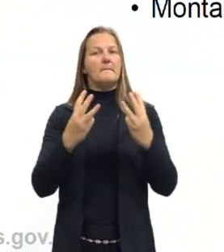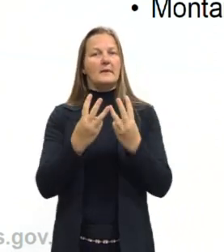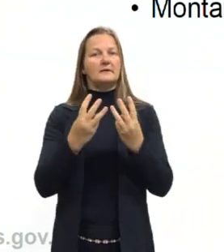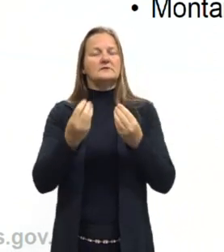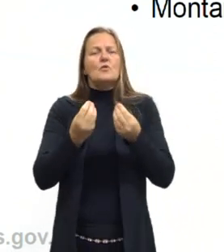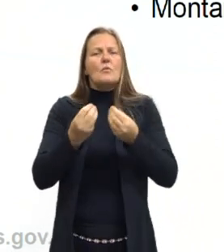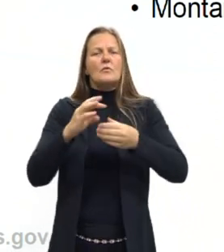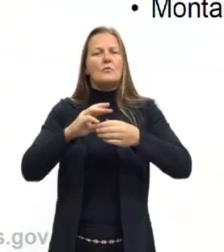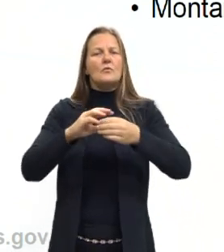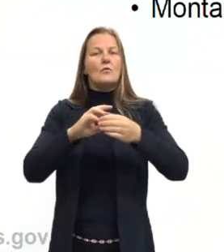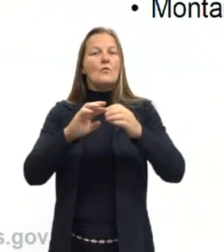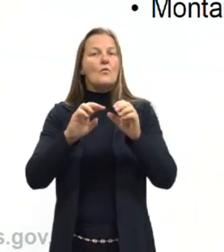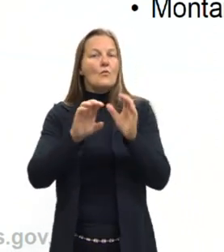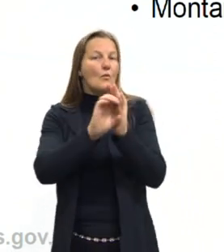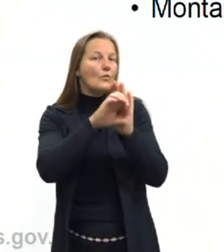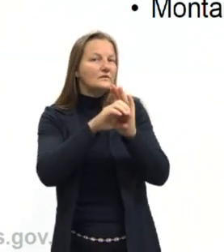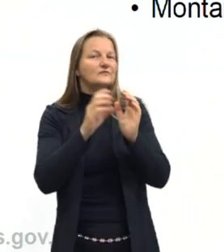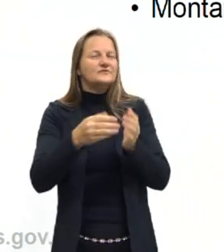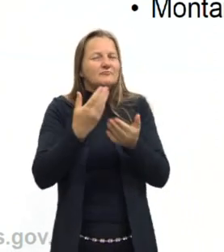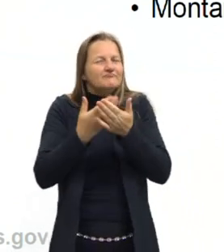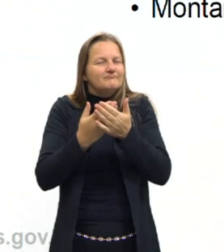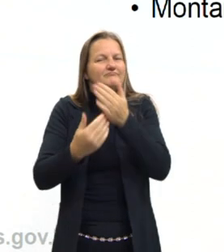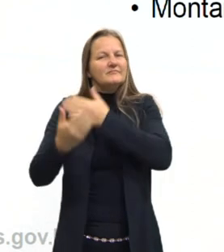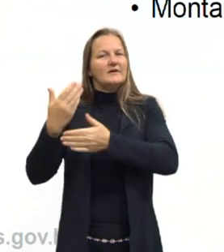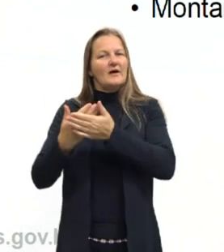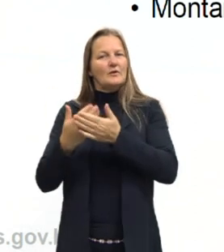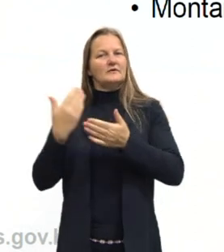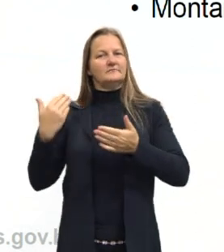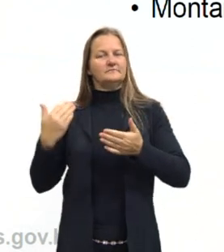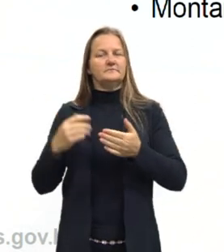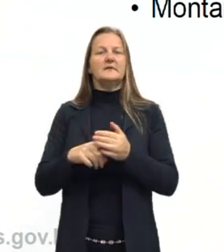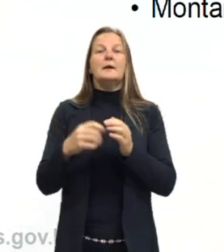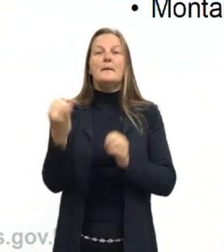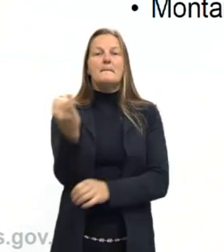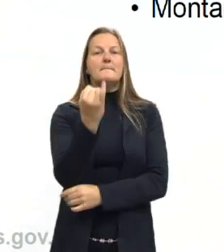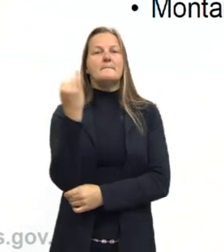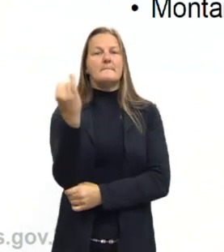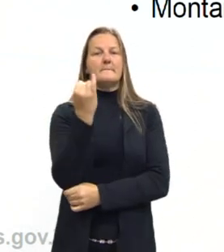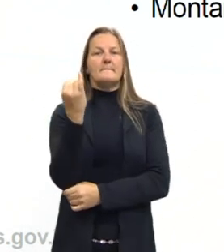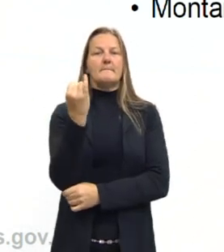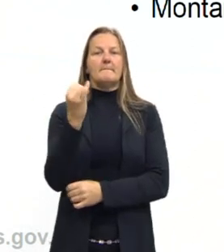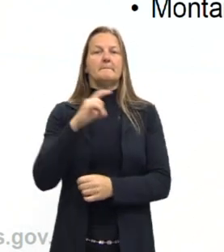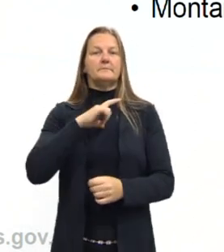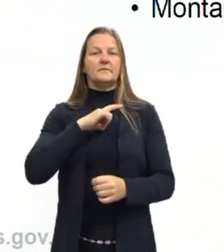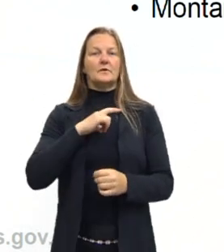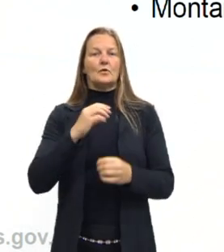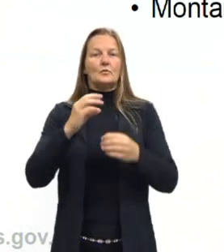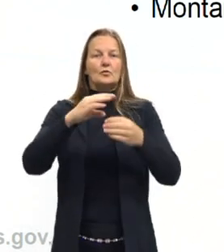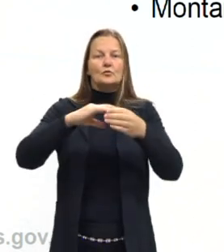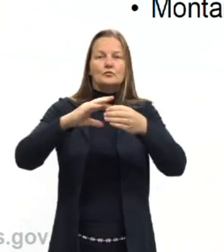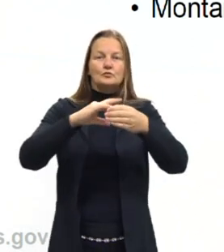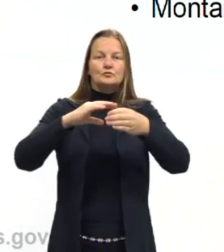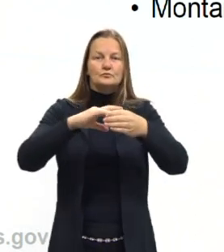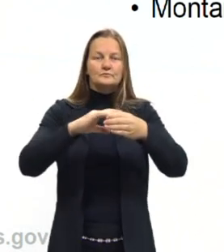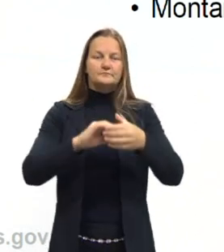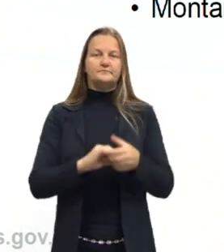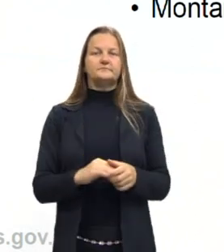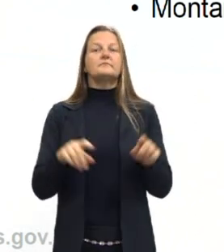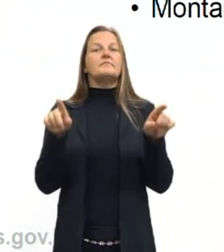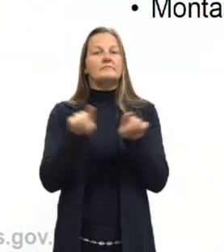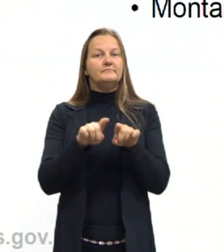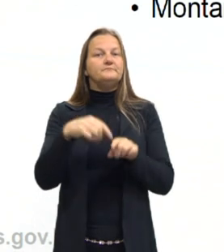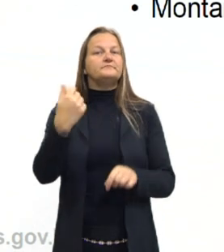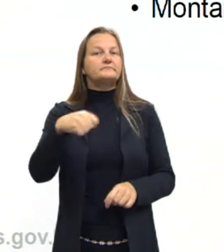Esses conceitos que nós já vimos, que são as principais fórmulas de soluções. Também